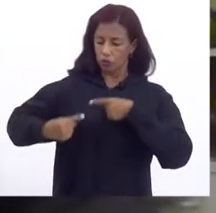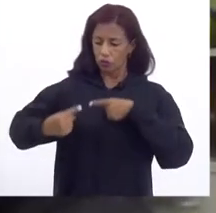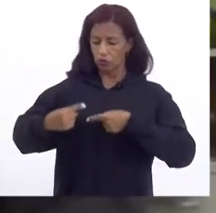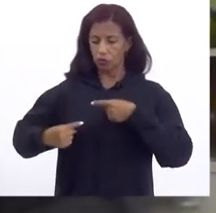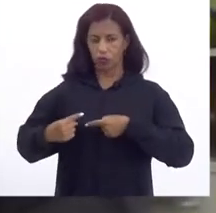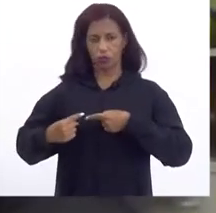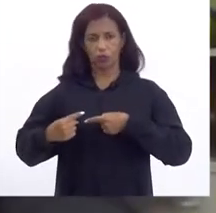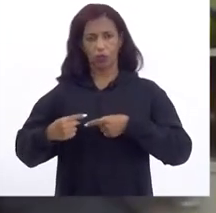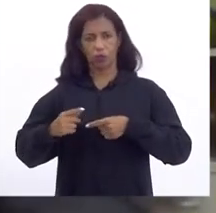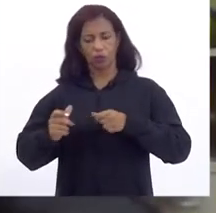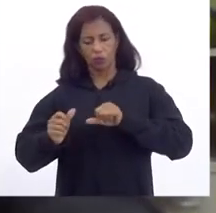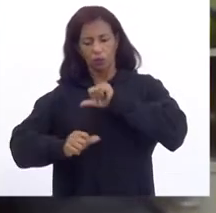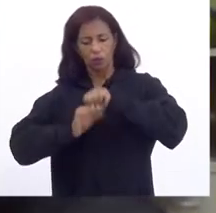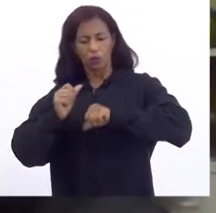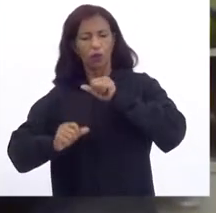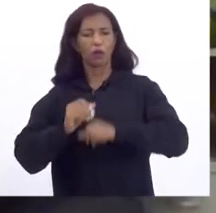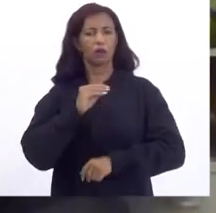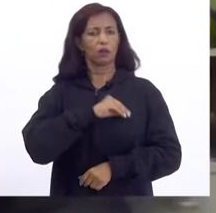Salarial